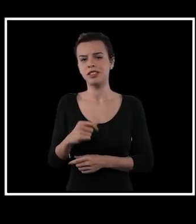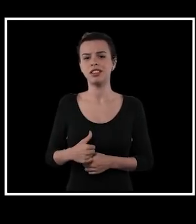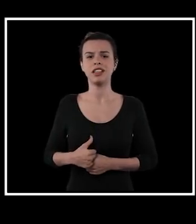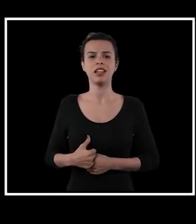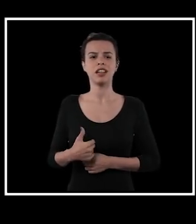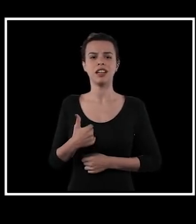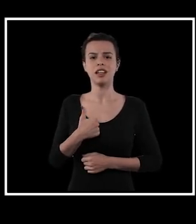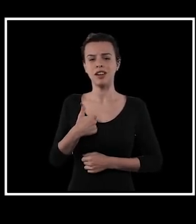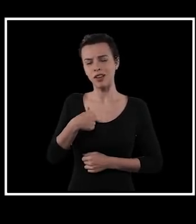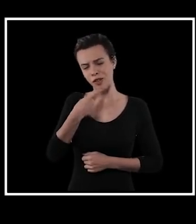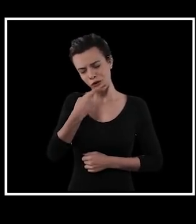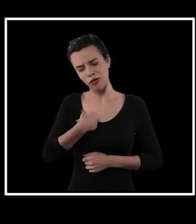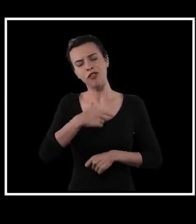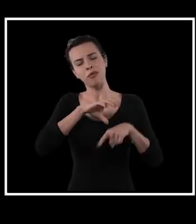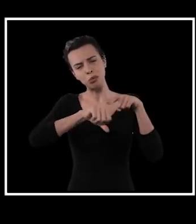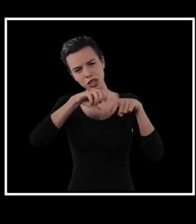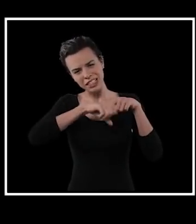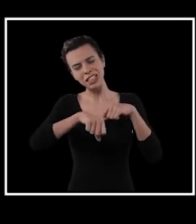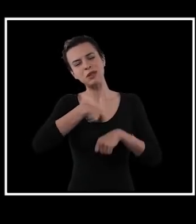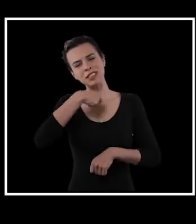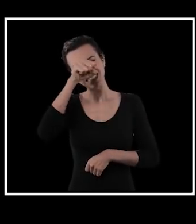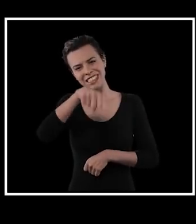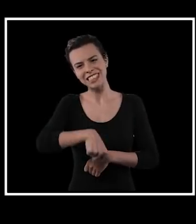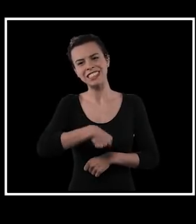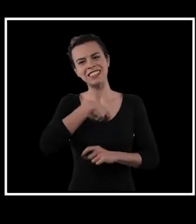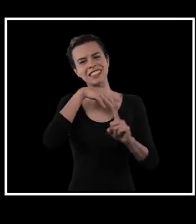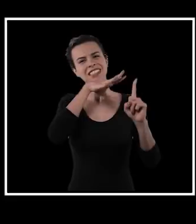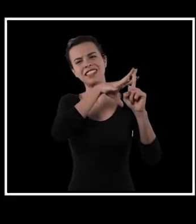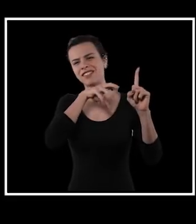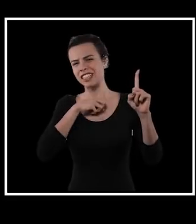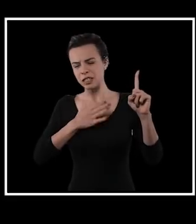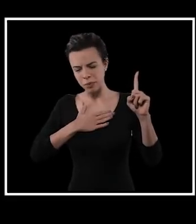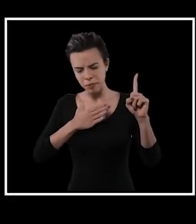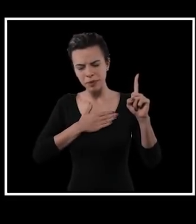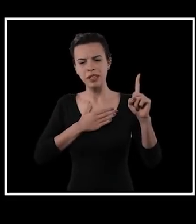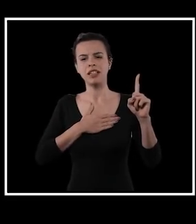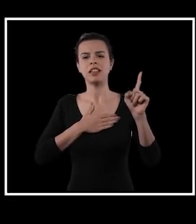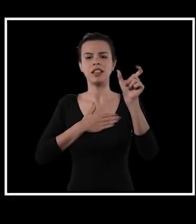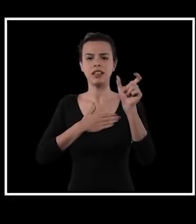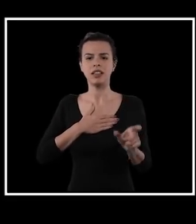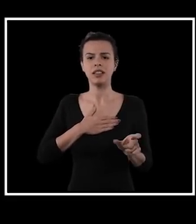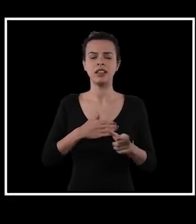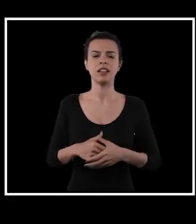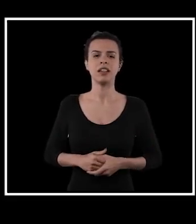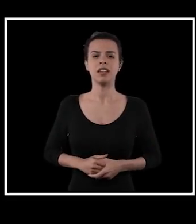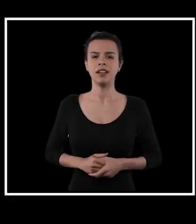próprio, Silvio, eu vou puxar seu saco mesmo, você sempre foi uma grande referência para mim.